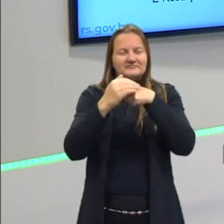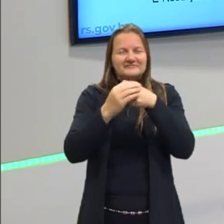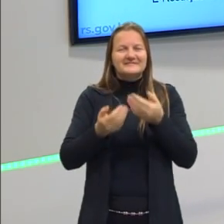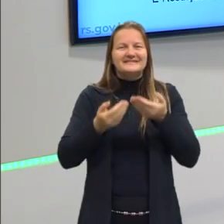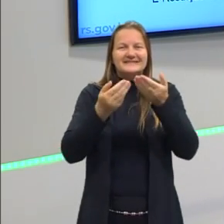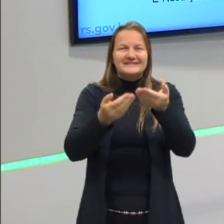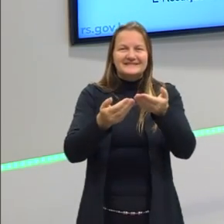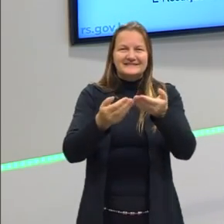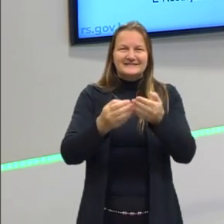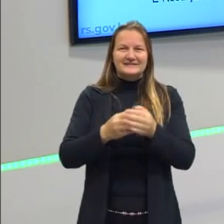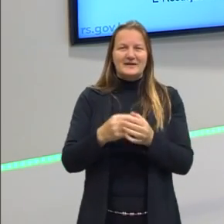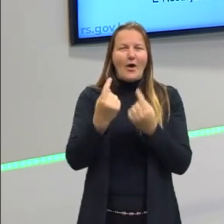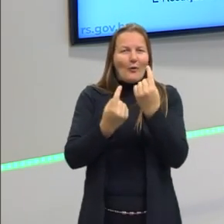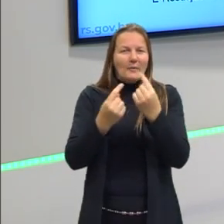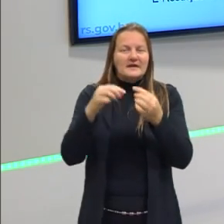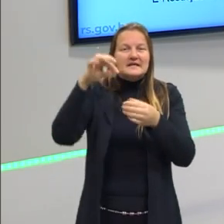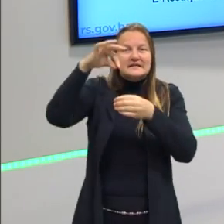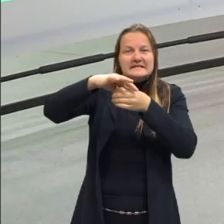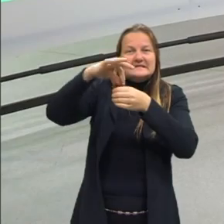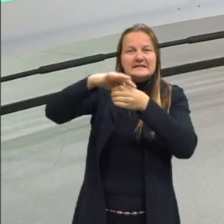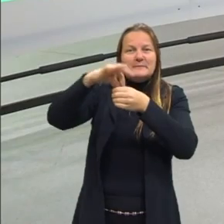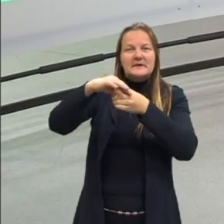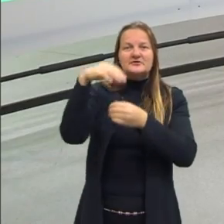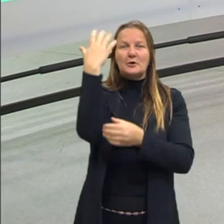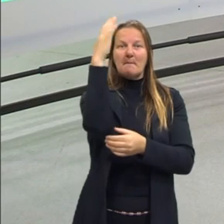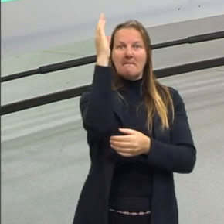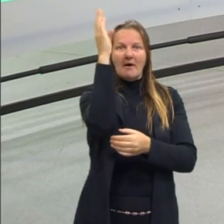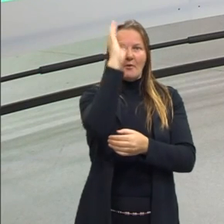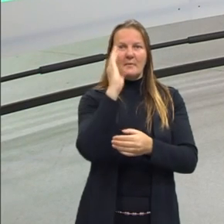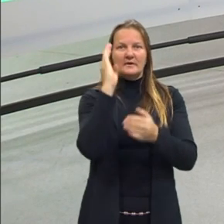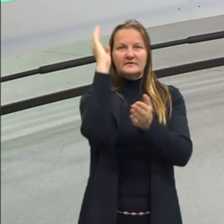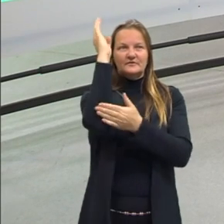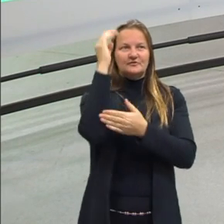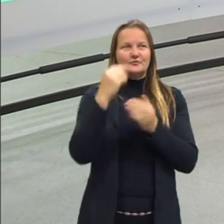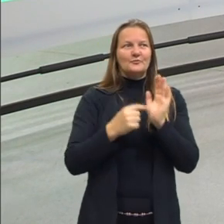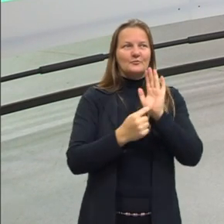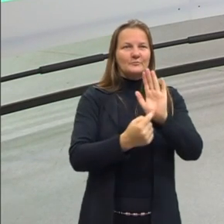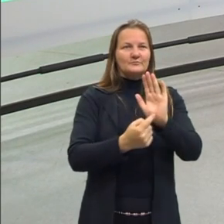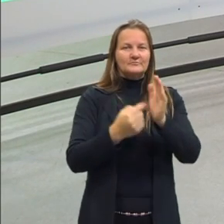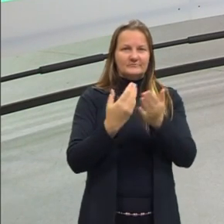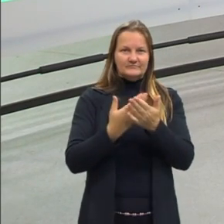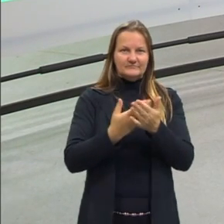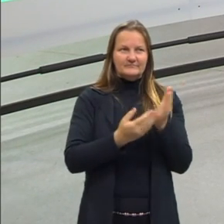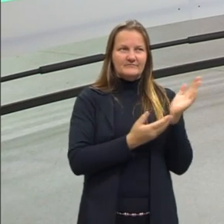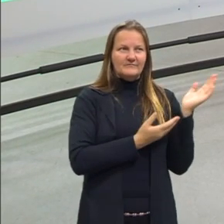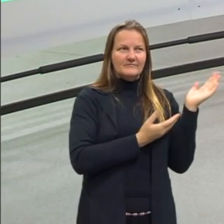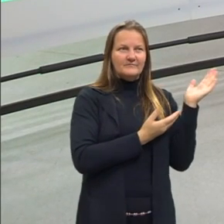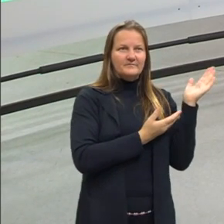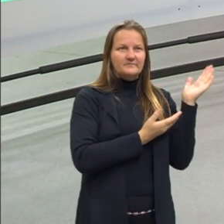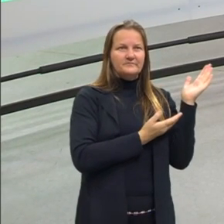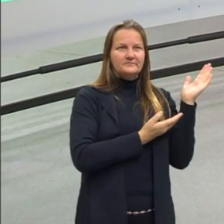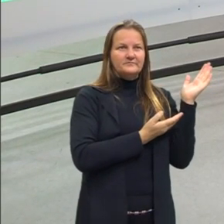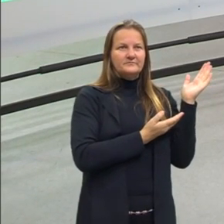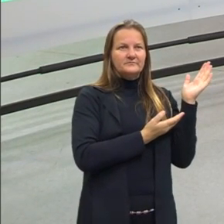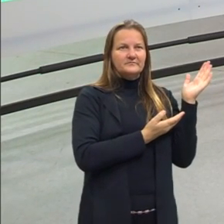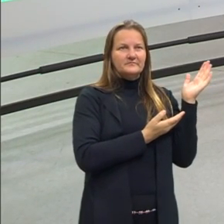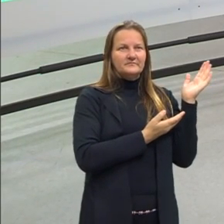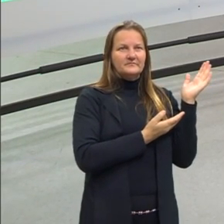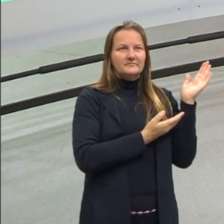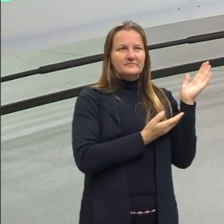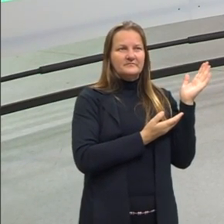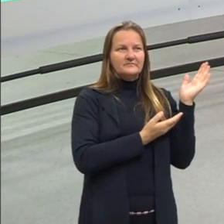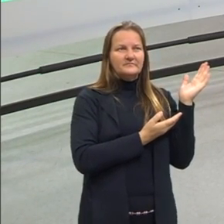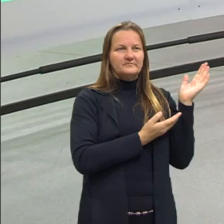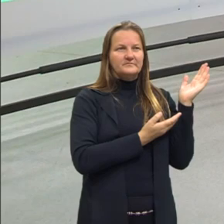de trazer algumas sementes do pau-brasil para eu mostrar aqui na aula. Então, a gente tem aqui